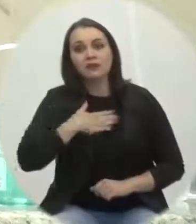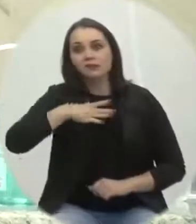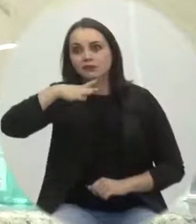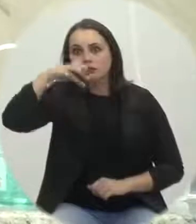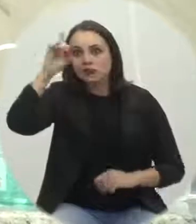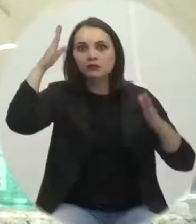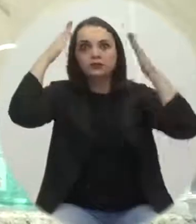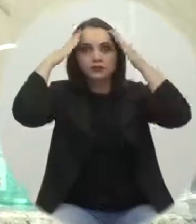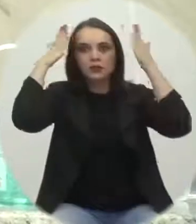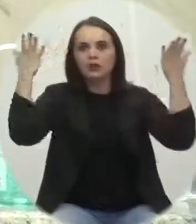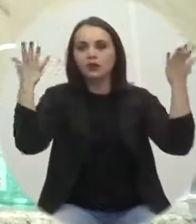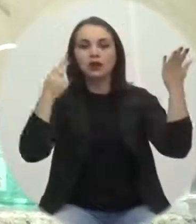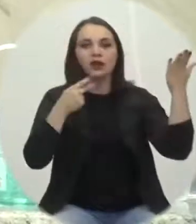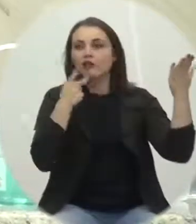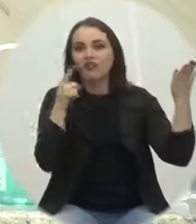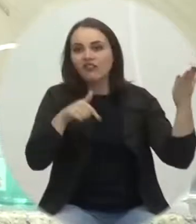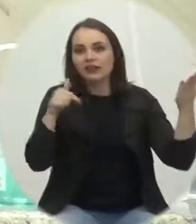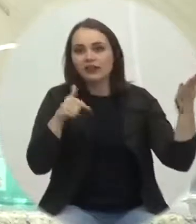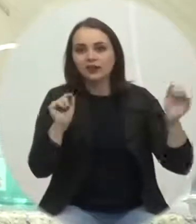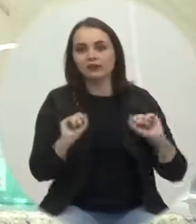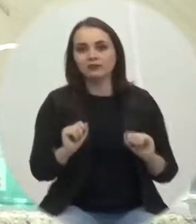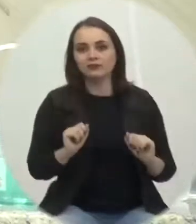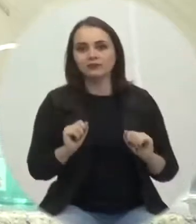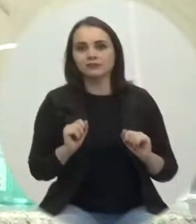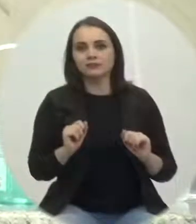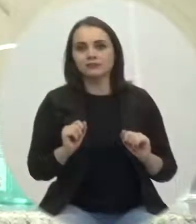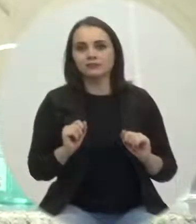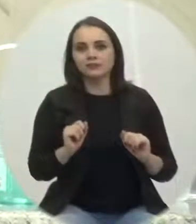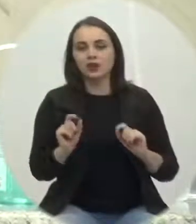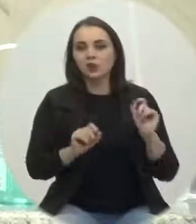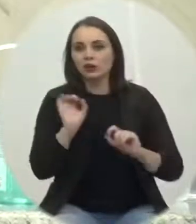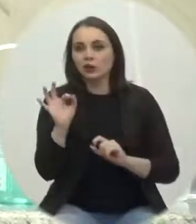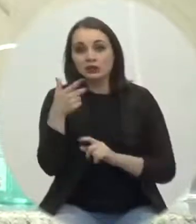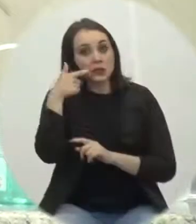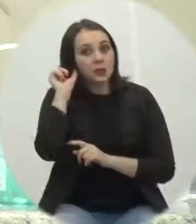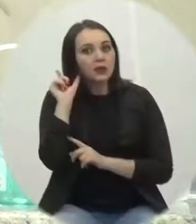não vou nem tocar aqui, que eu quero ver o resultado disso daí.